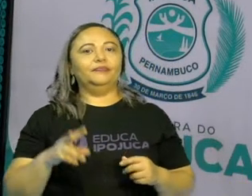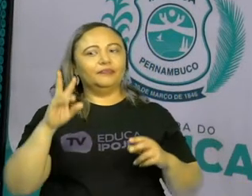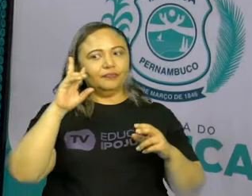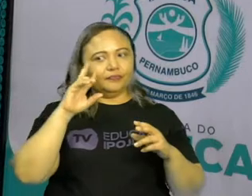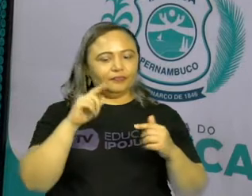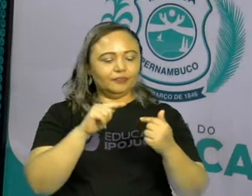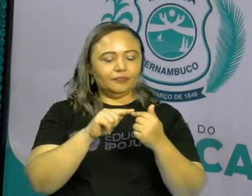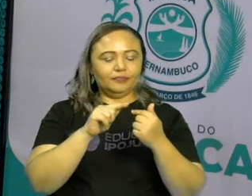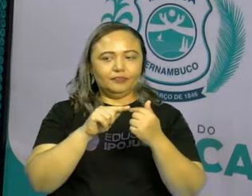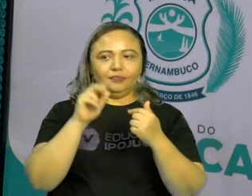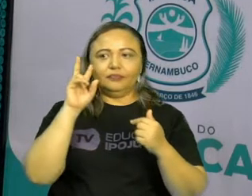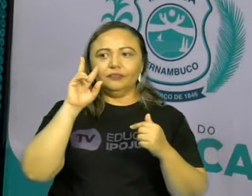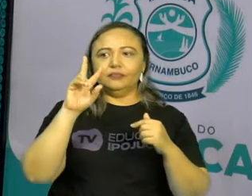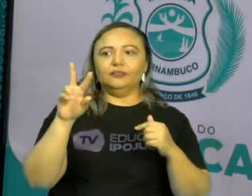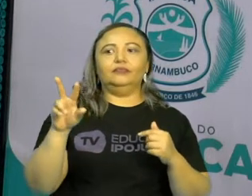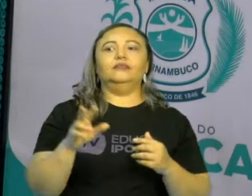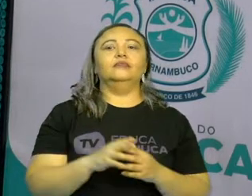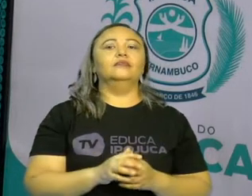visuais.